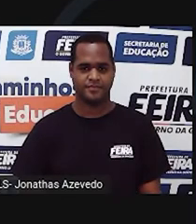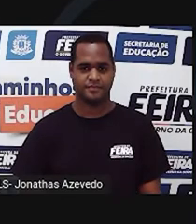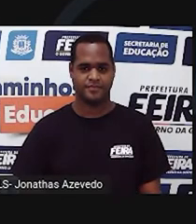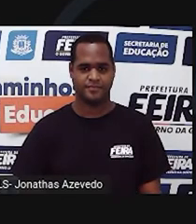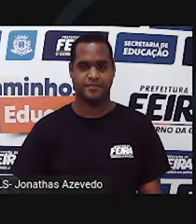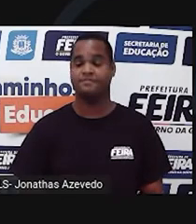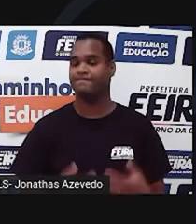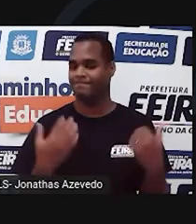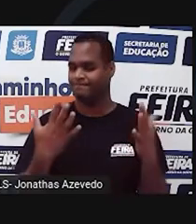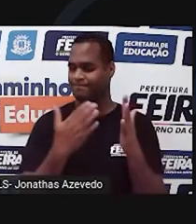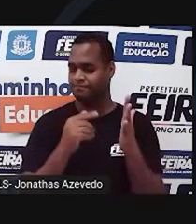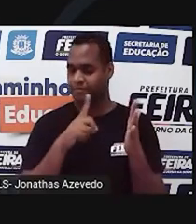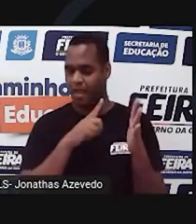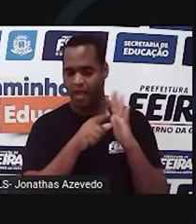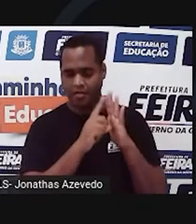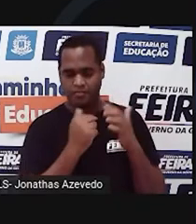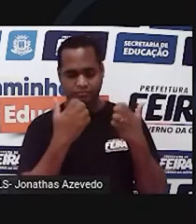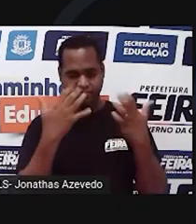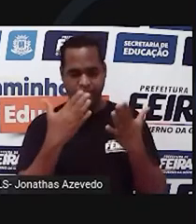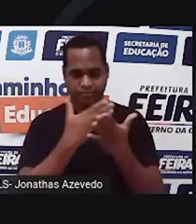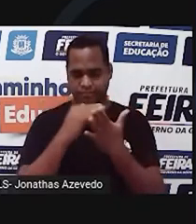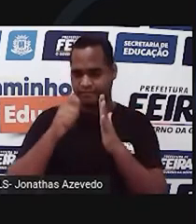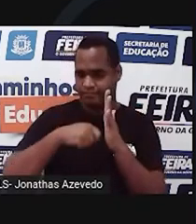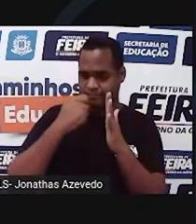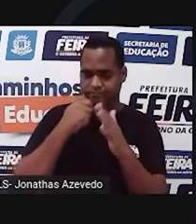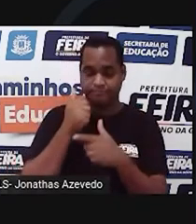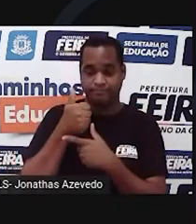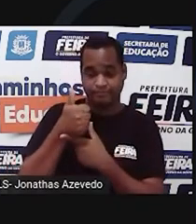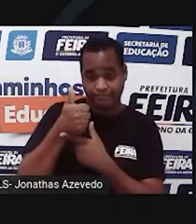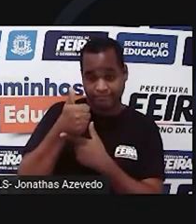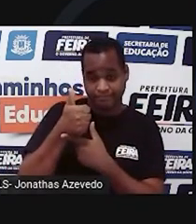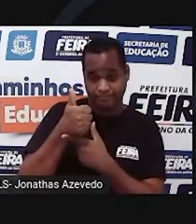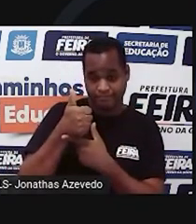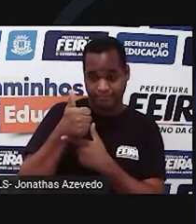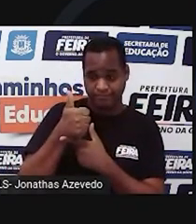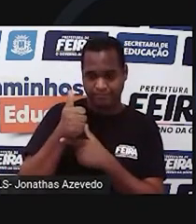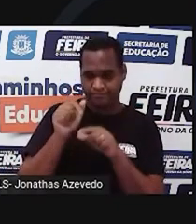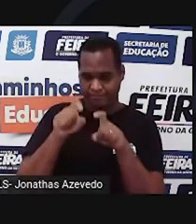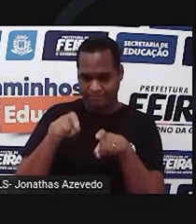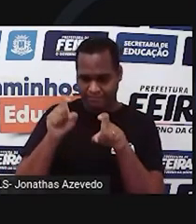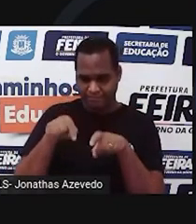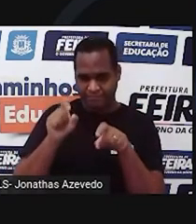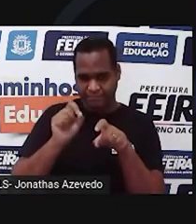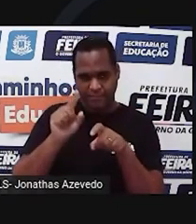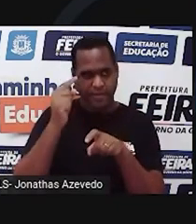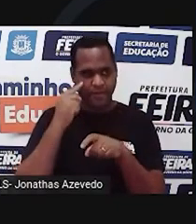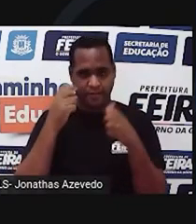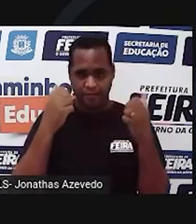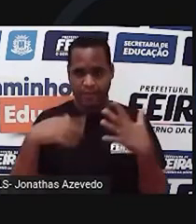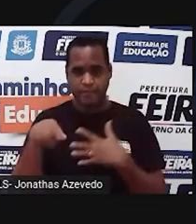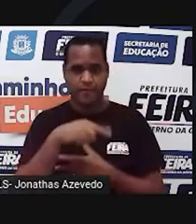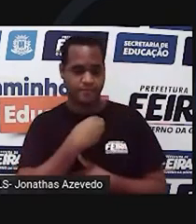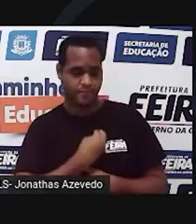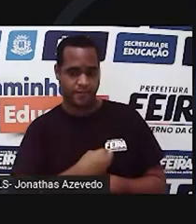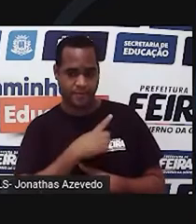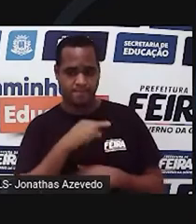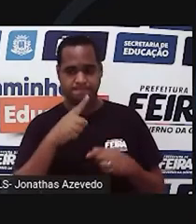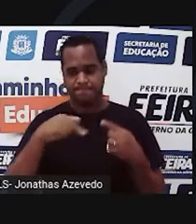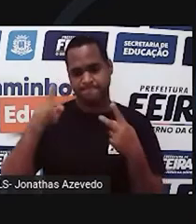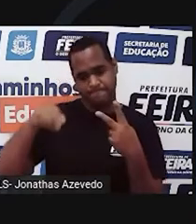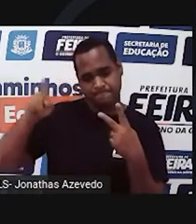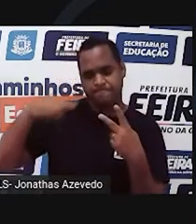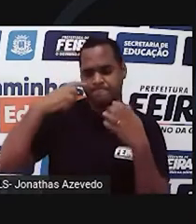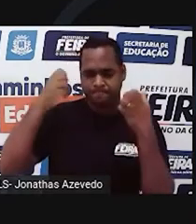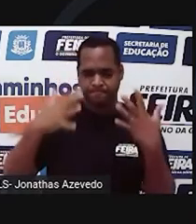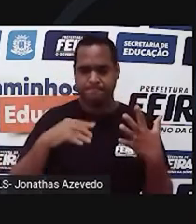Mas antes de começar esse vídeo, já vai deixando o seu like. Se você ainda não é inscrito, se inscreva aqui embaixo que a gente tem vídeo toda semana. Ative o